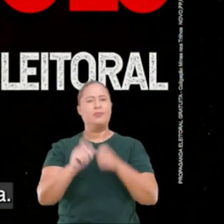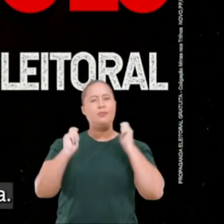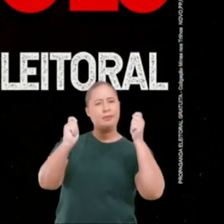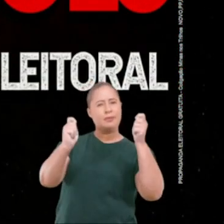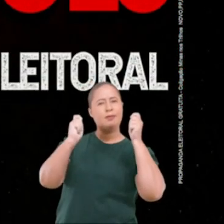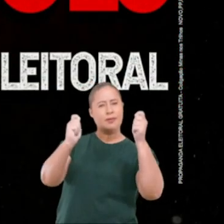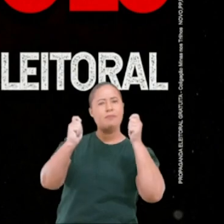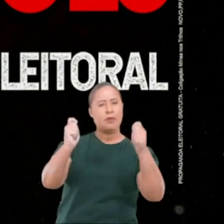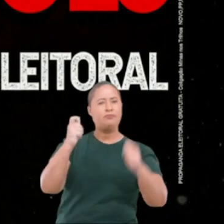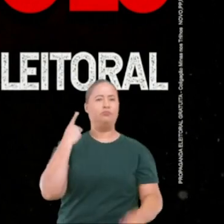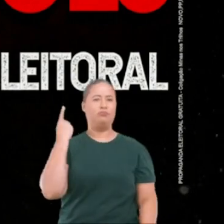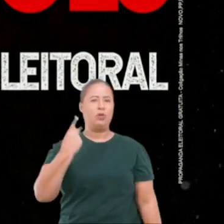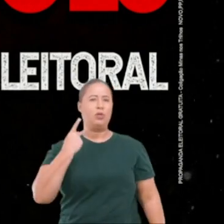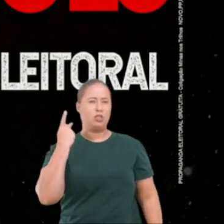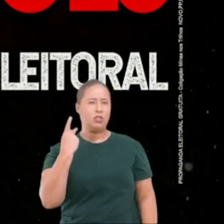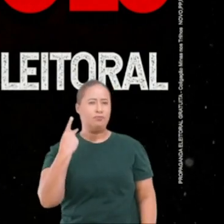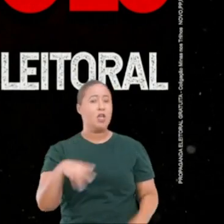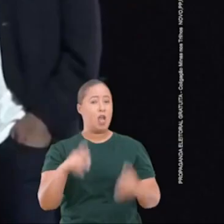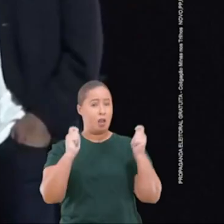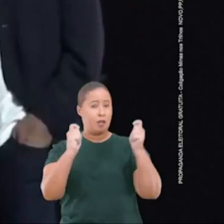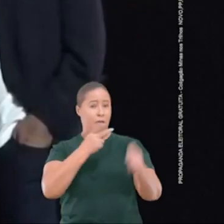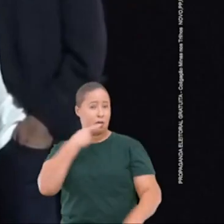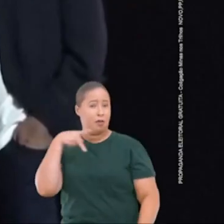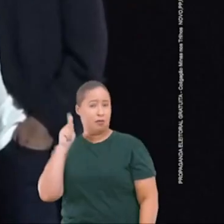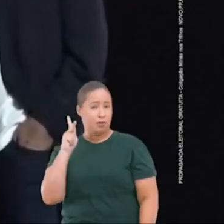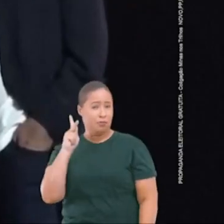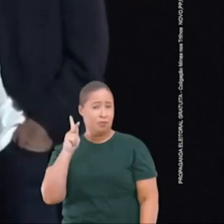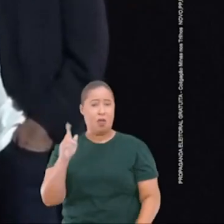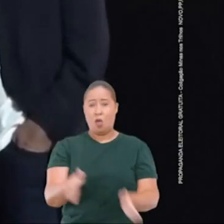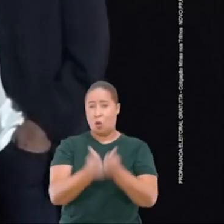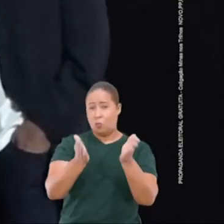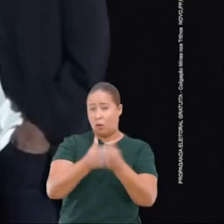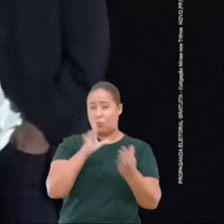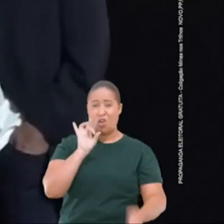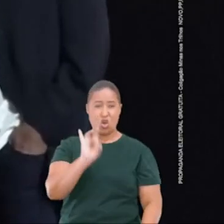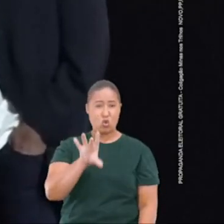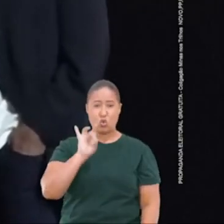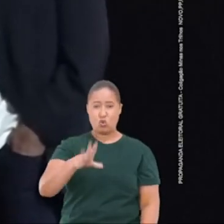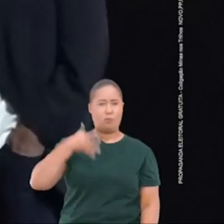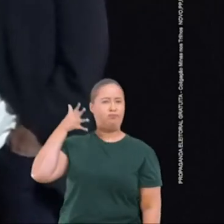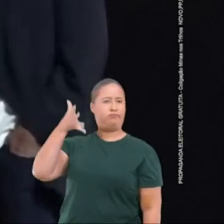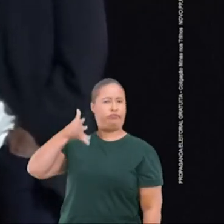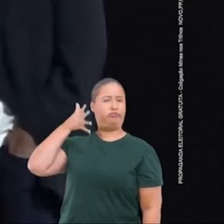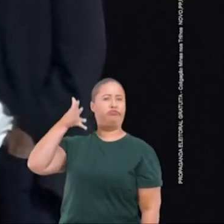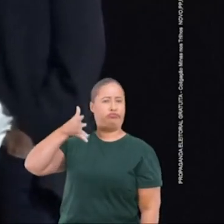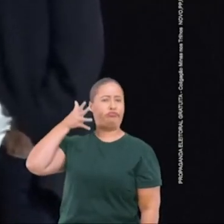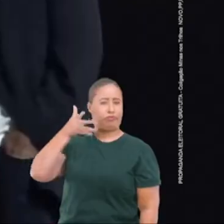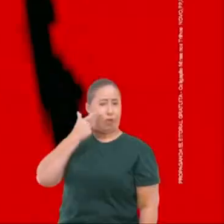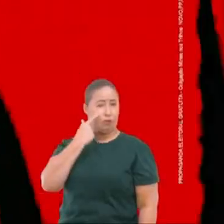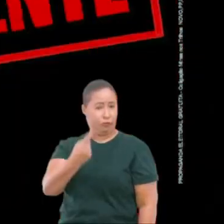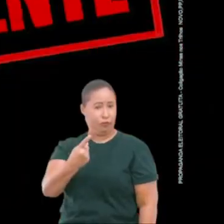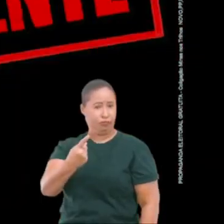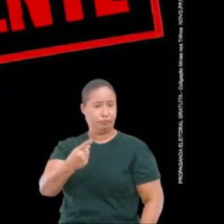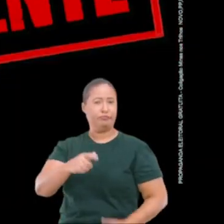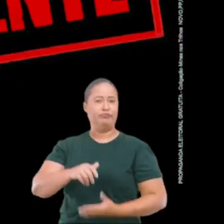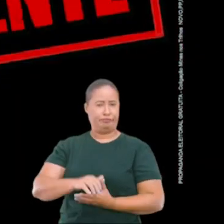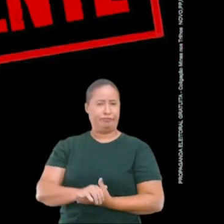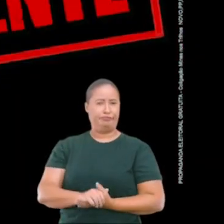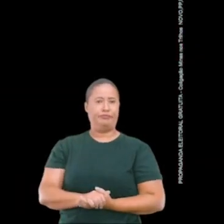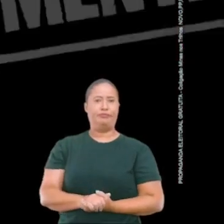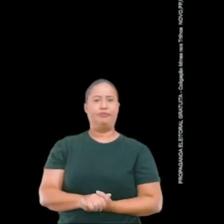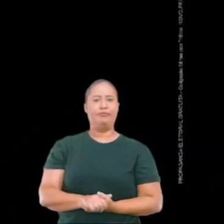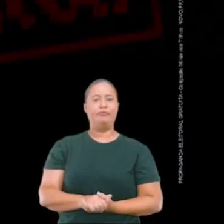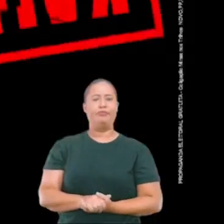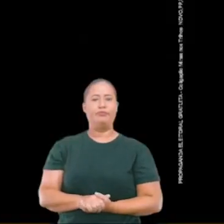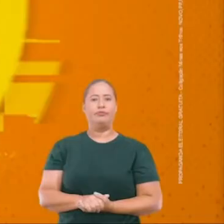política. Na campanha milionária do Calil, pobre está só no discurso. Fazer demagogia com gente pobre é muito covarde. Vocês estão aí?